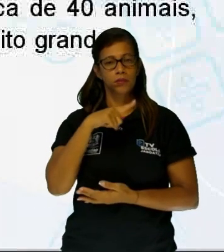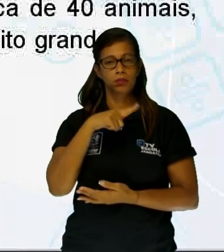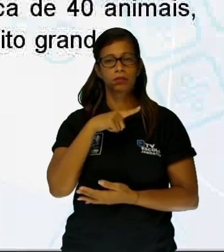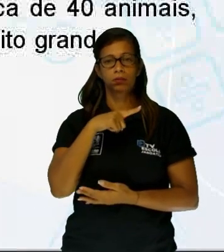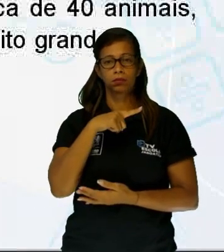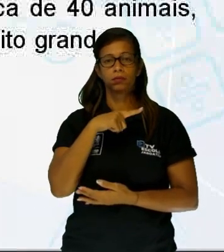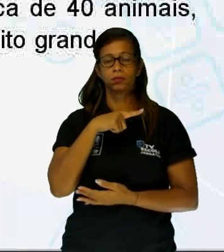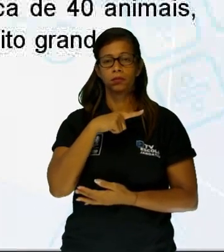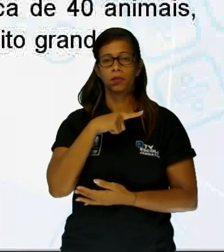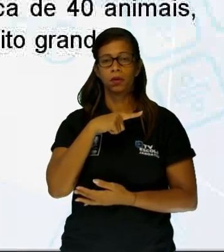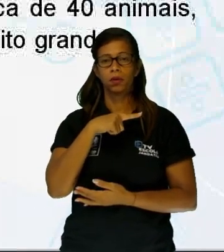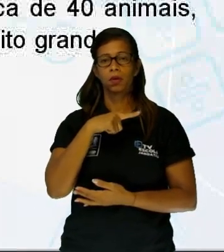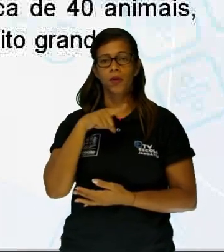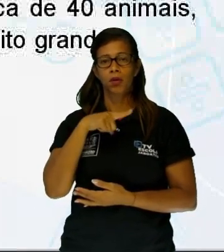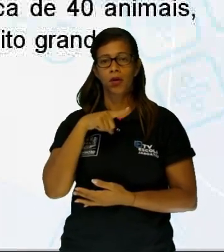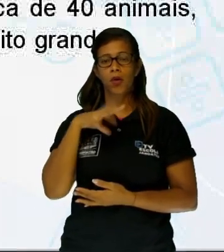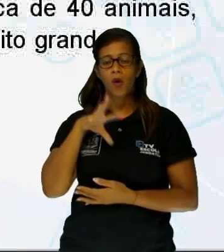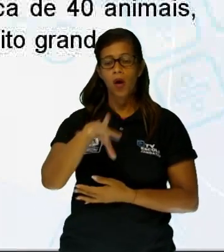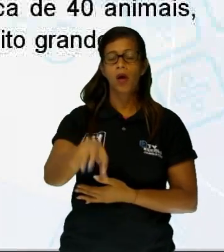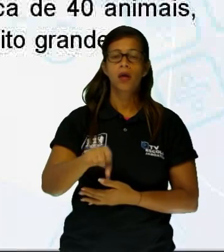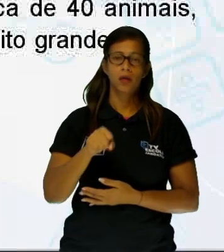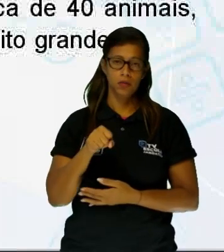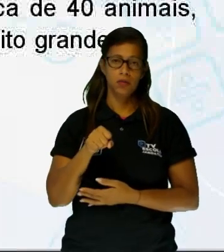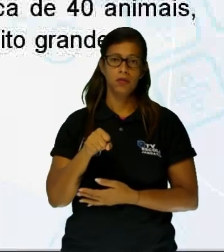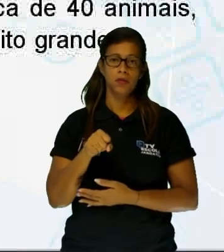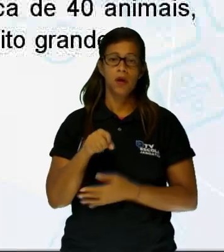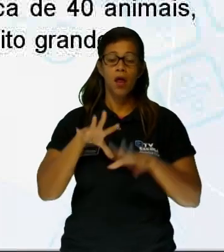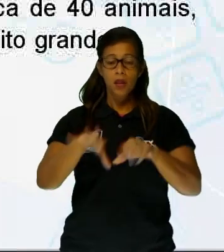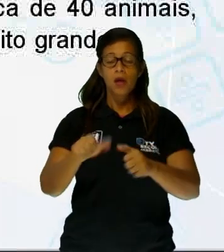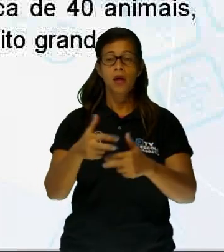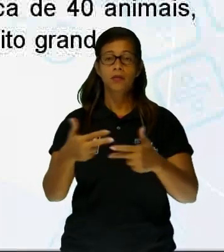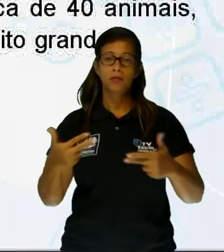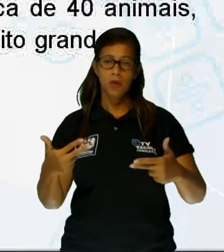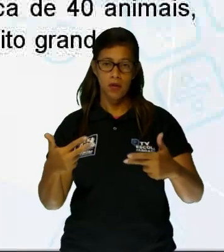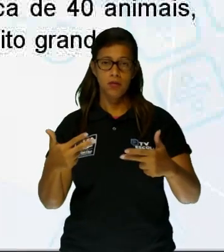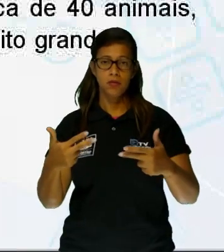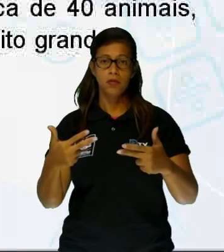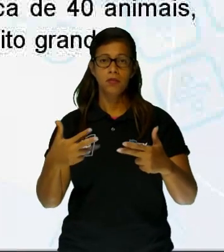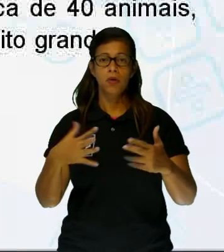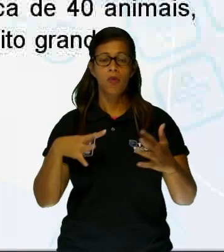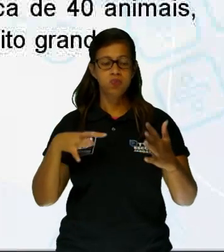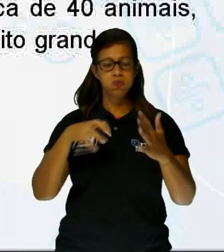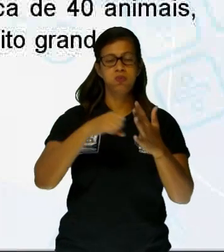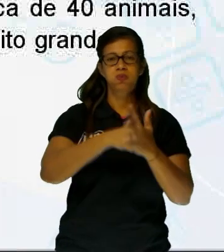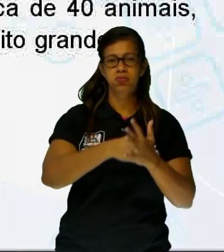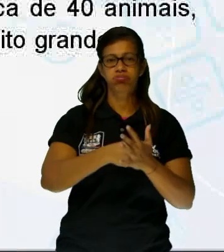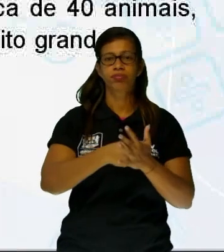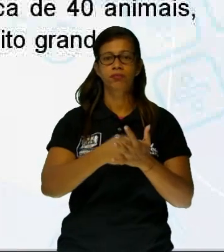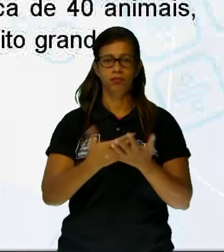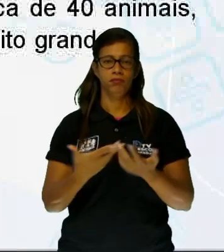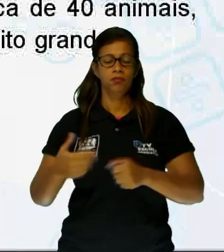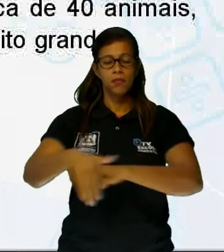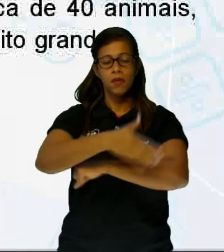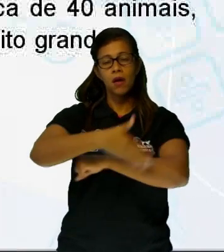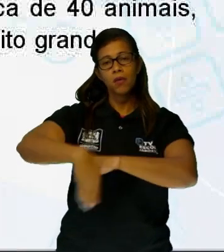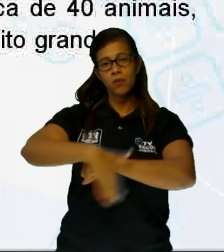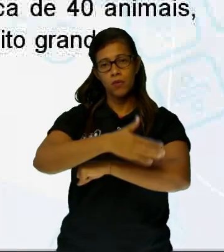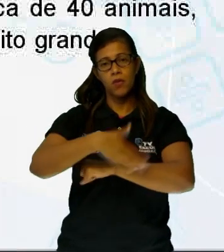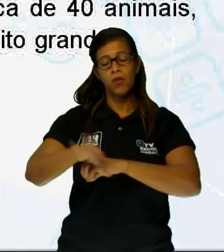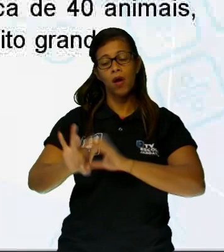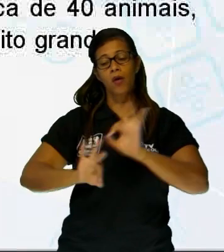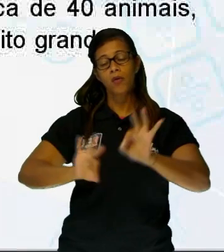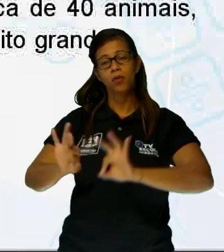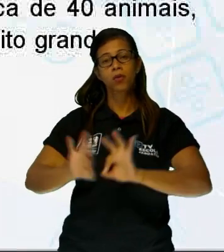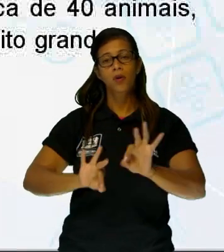ainda fazemos o resgate de animais atropelados nas ruas, que variam de 8 a 10 diariamente. Aqui eles são cuidados e preparados para a